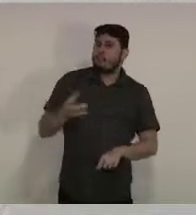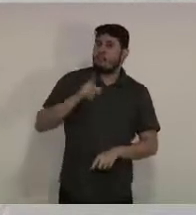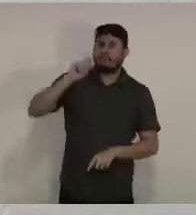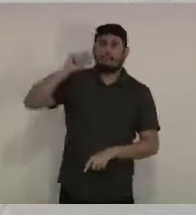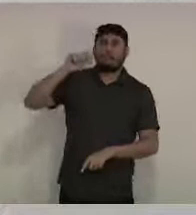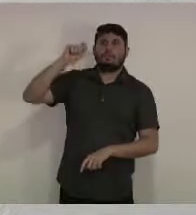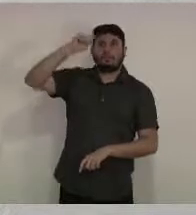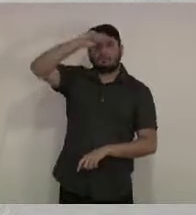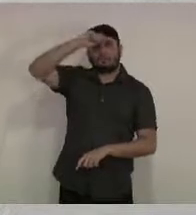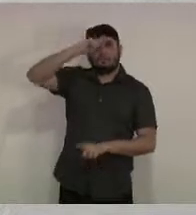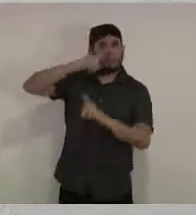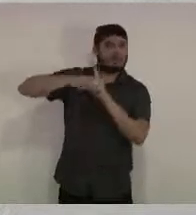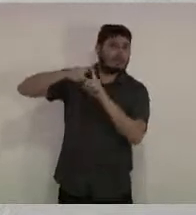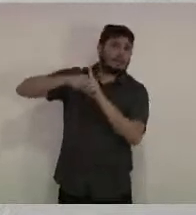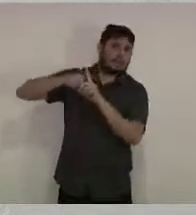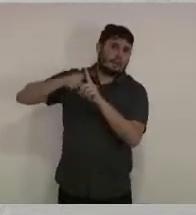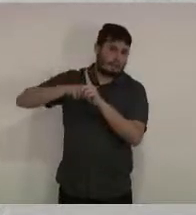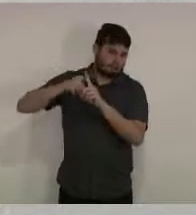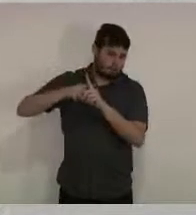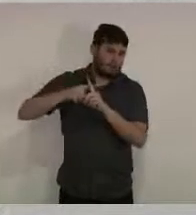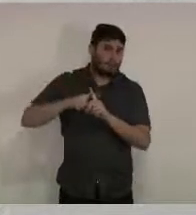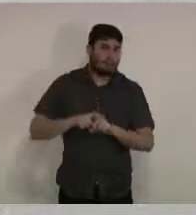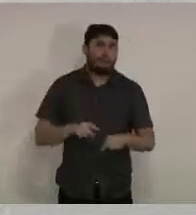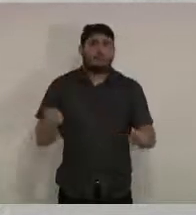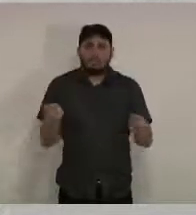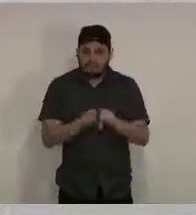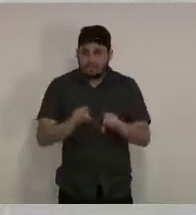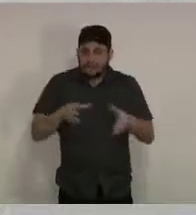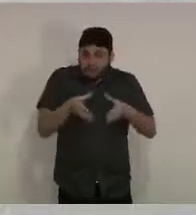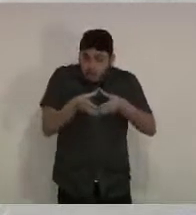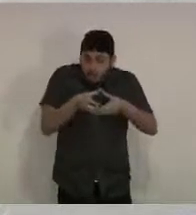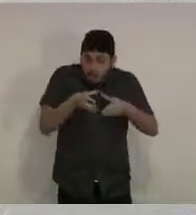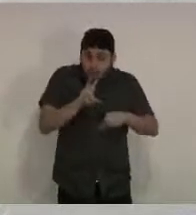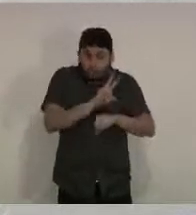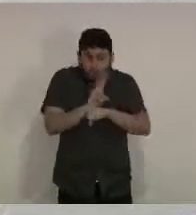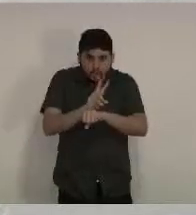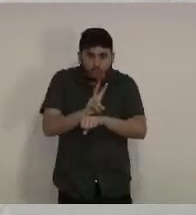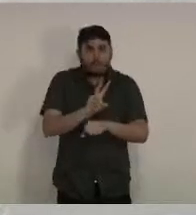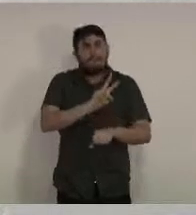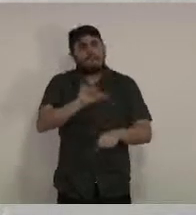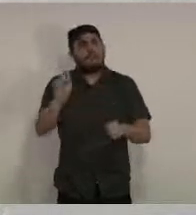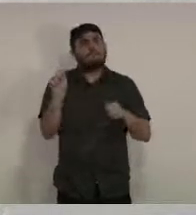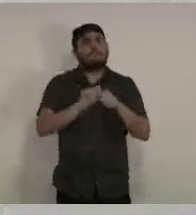circularão em cada um desses espaços onde há mais circulação de pessoas fazendo testes,